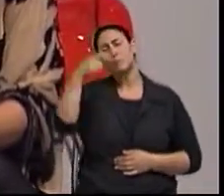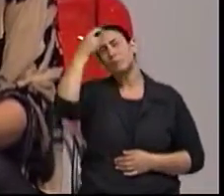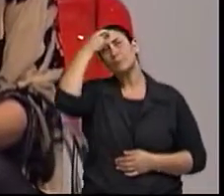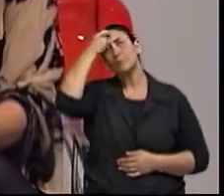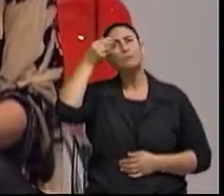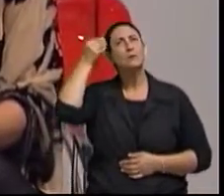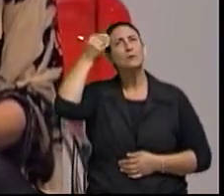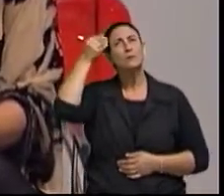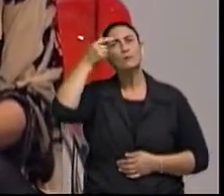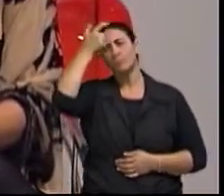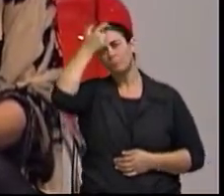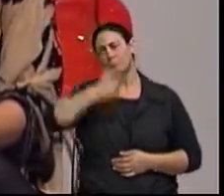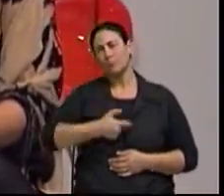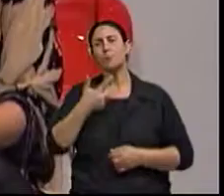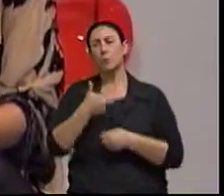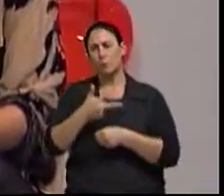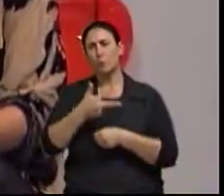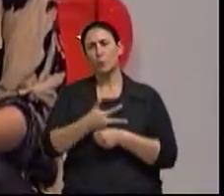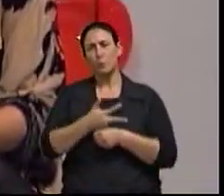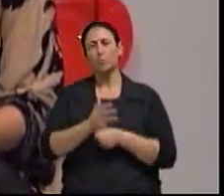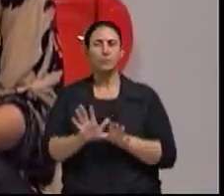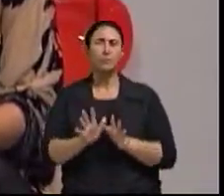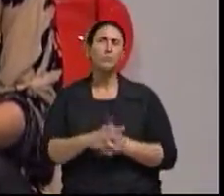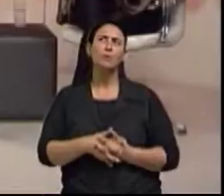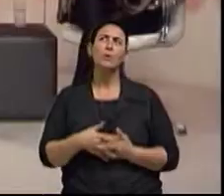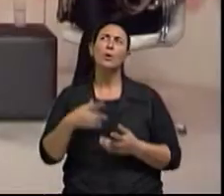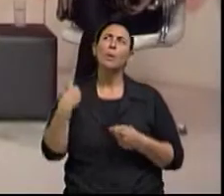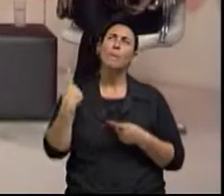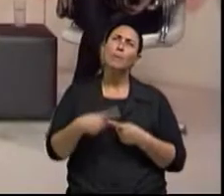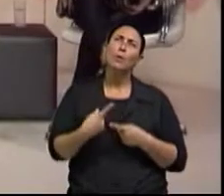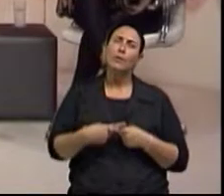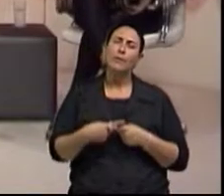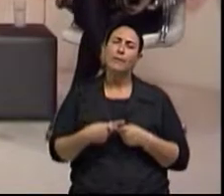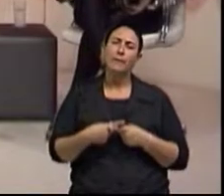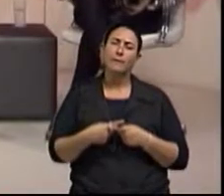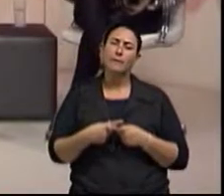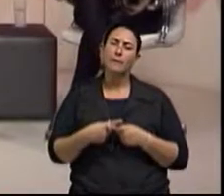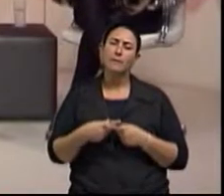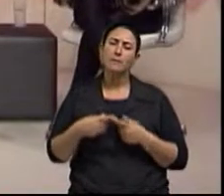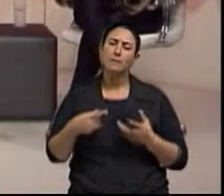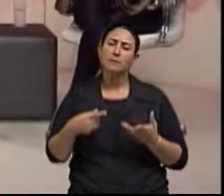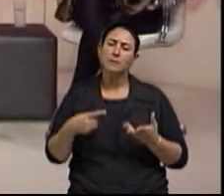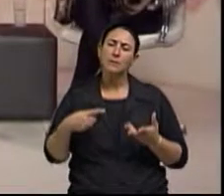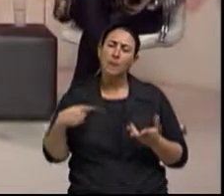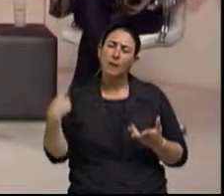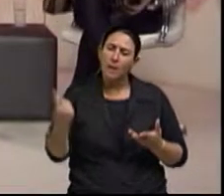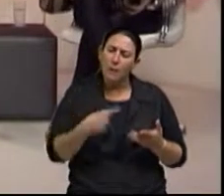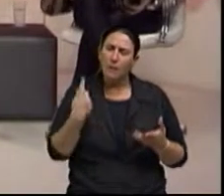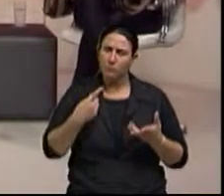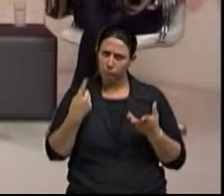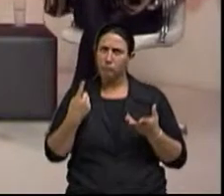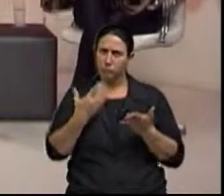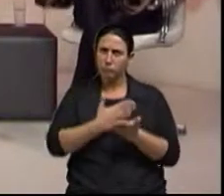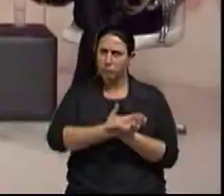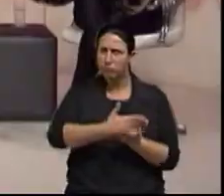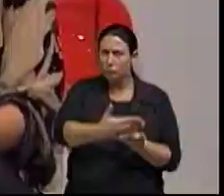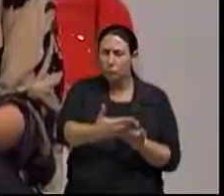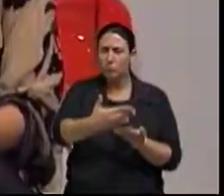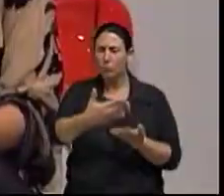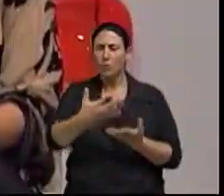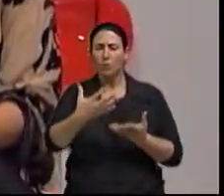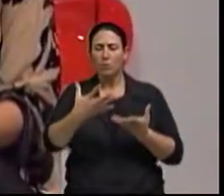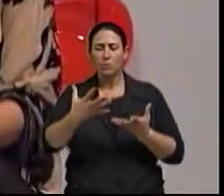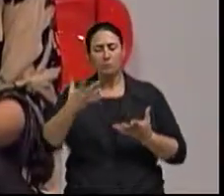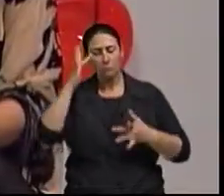um pouco realmente revolto, posso usar essa palavra, né? Porque ele internalizou que quando ele se aposentasse ele ia ter